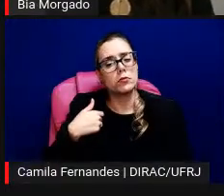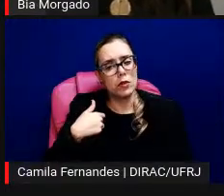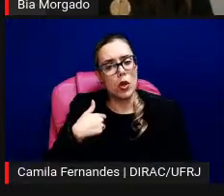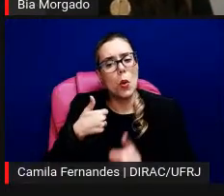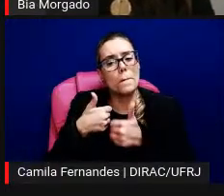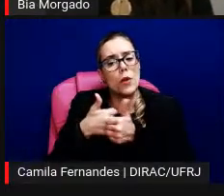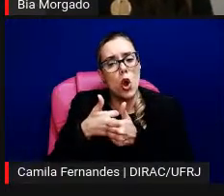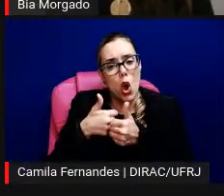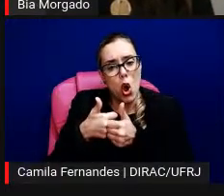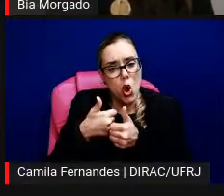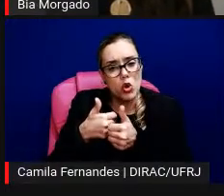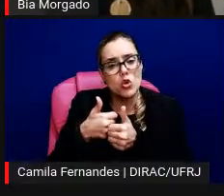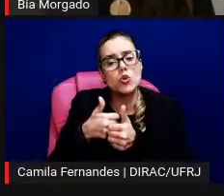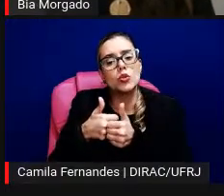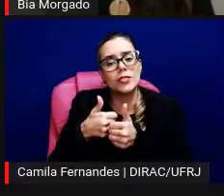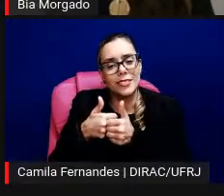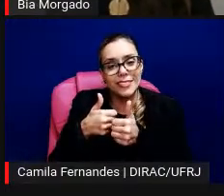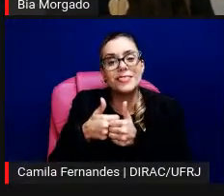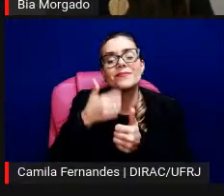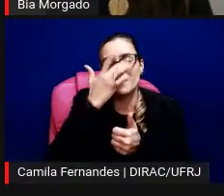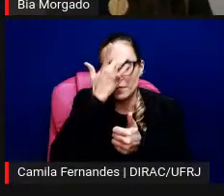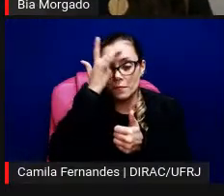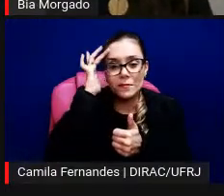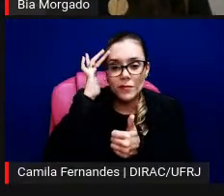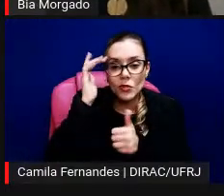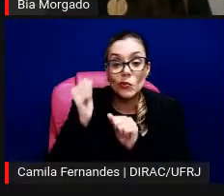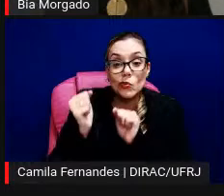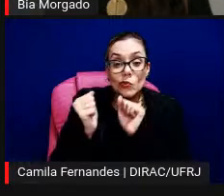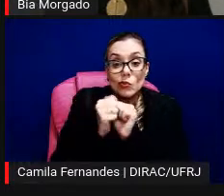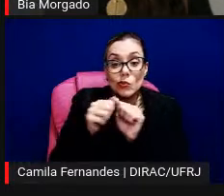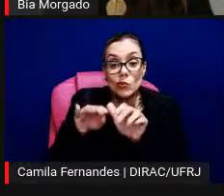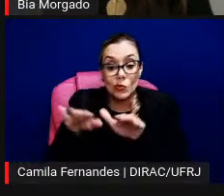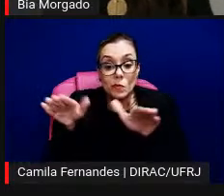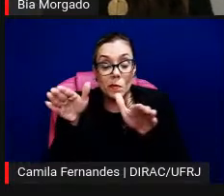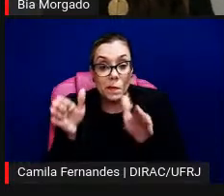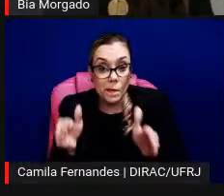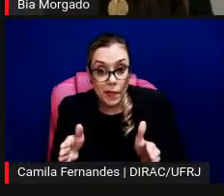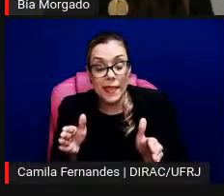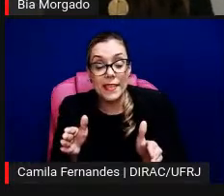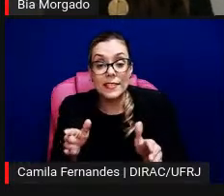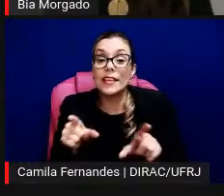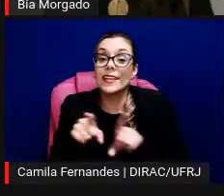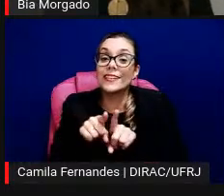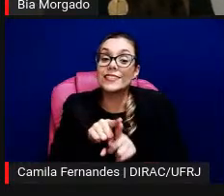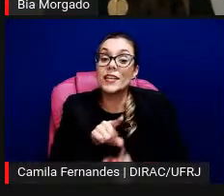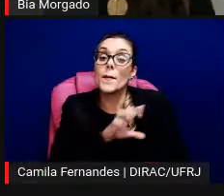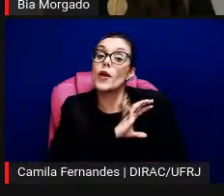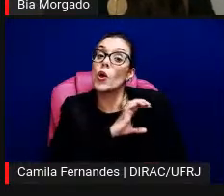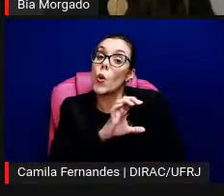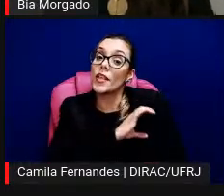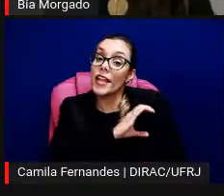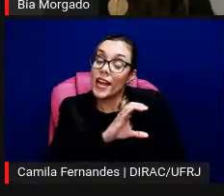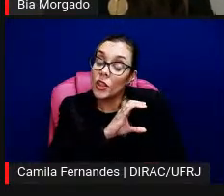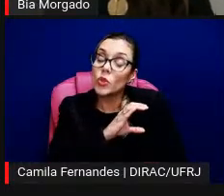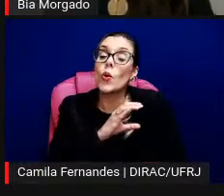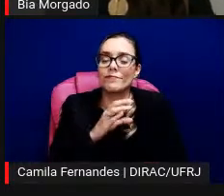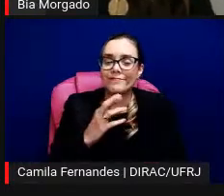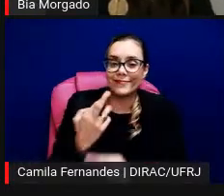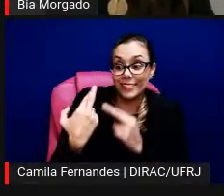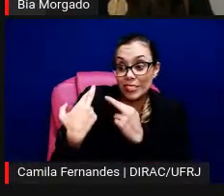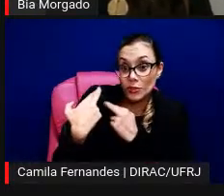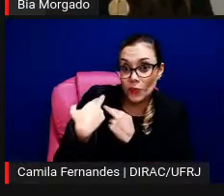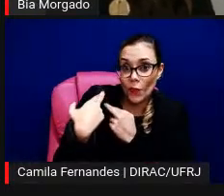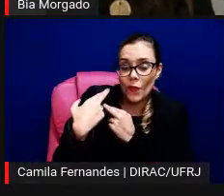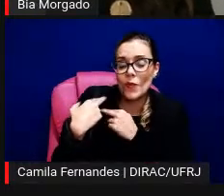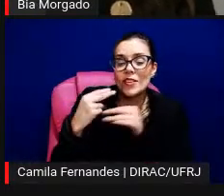dos frequentadores da mesa o coordenador o responsável pela mesa que era o Humberto ele falou